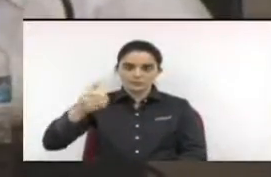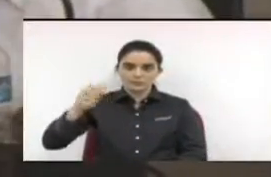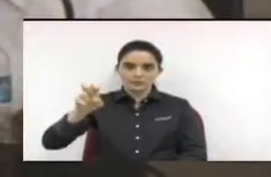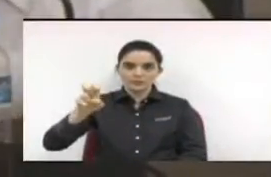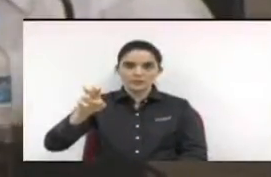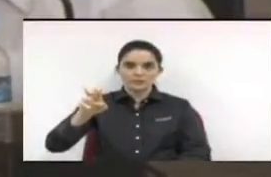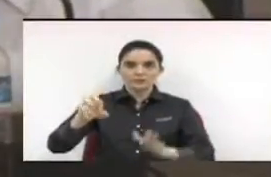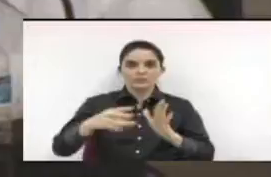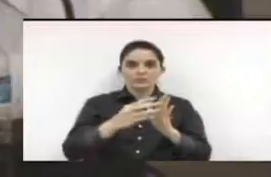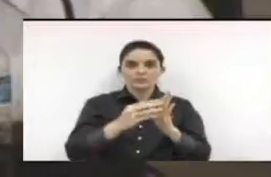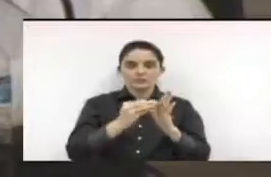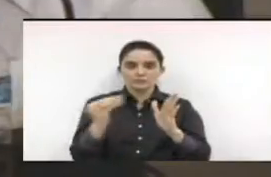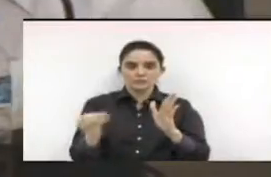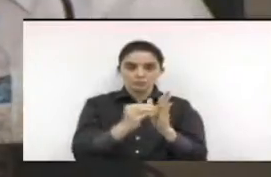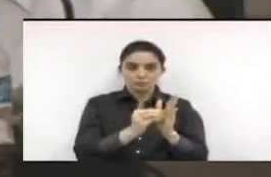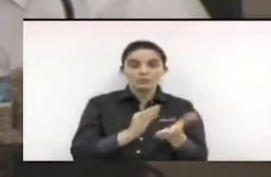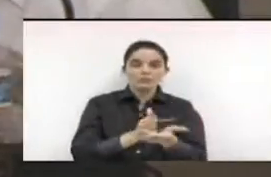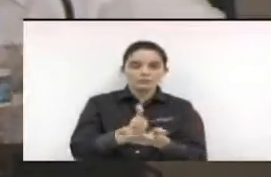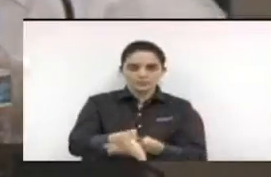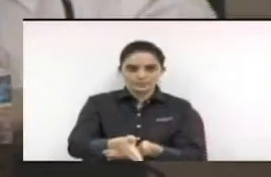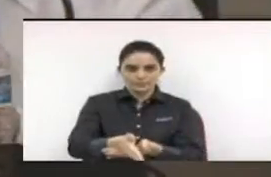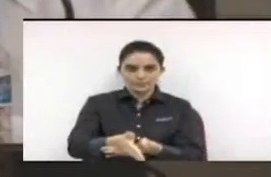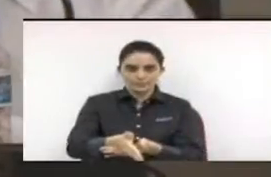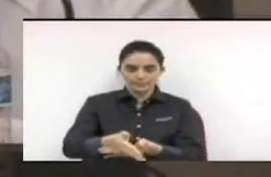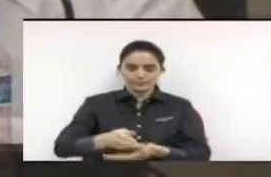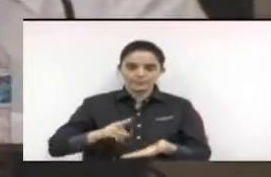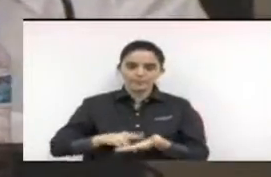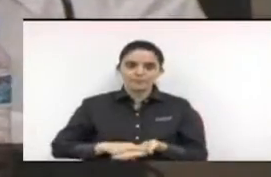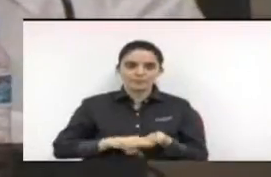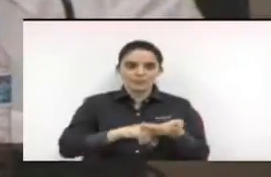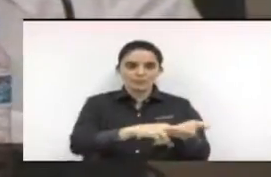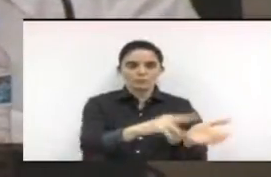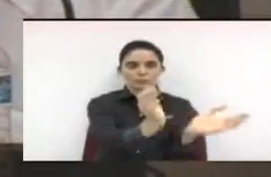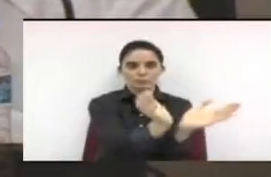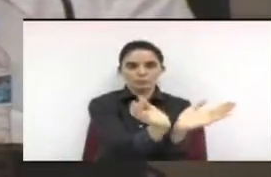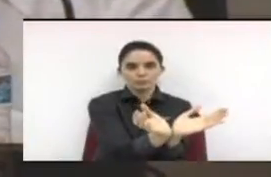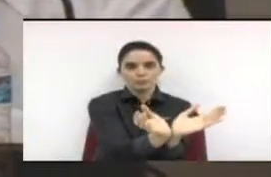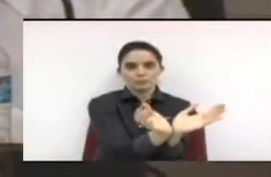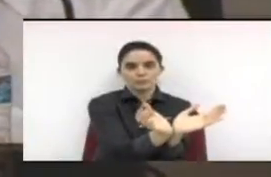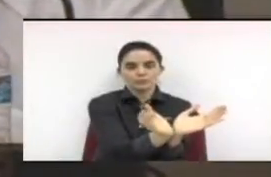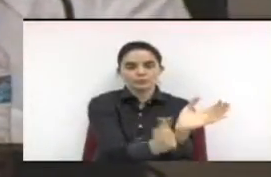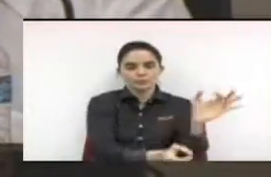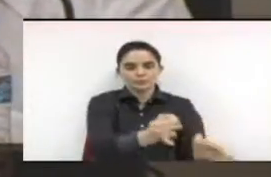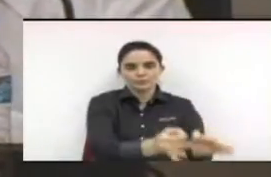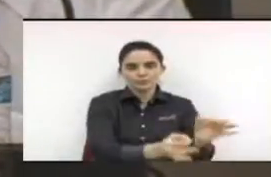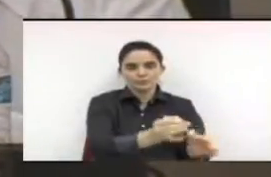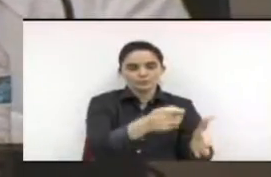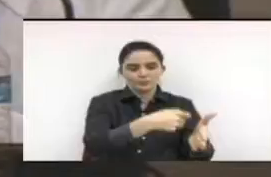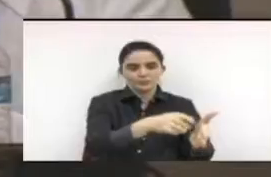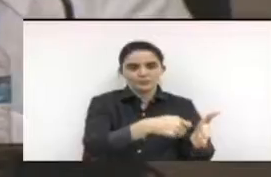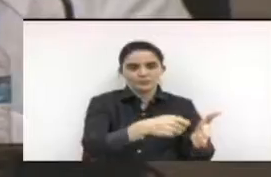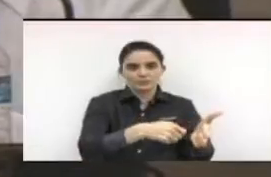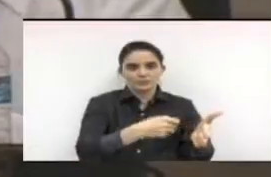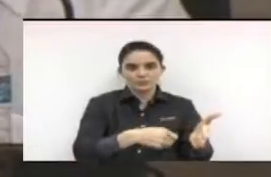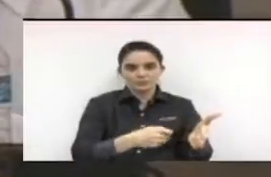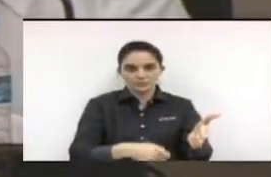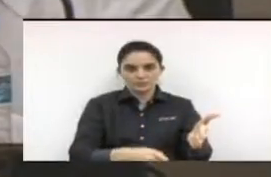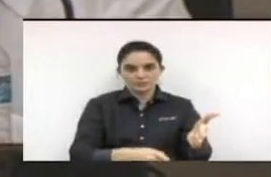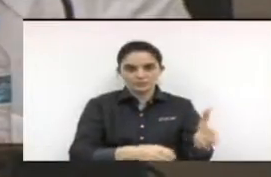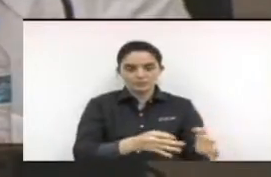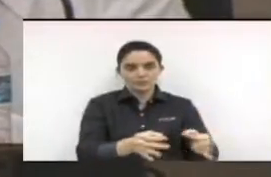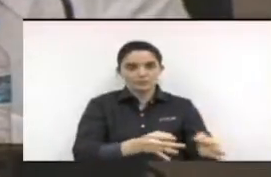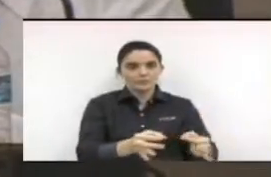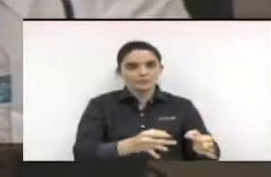aprovada. Encaminhe-se a comissão de constituição, justiça e redação para a